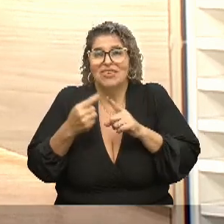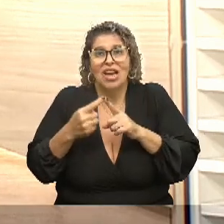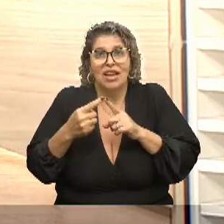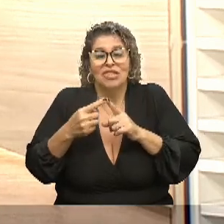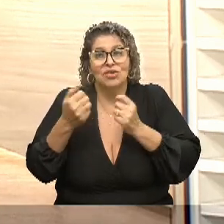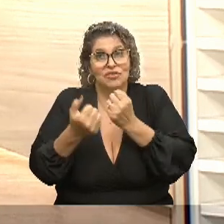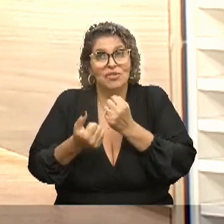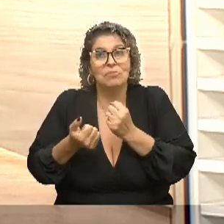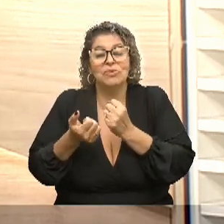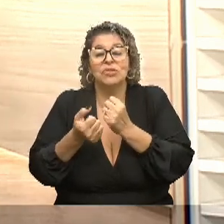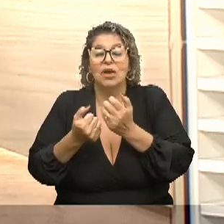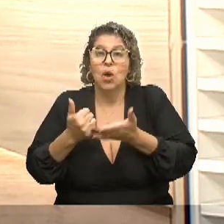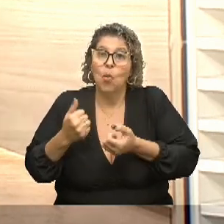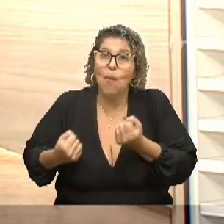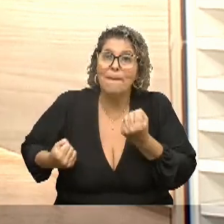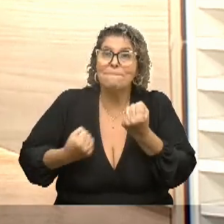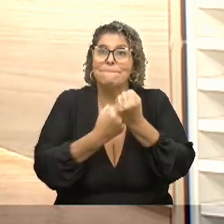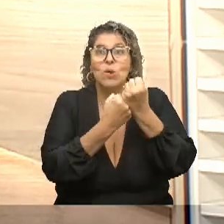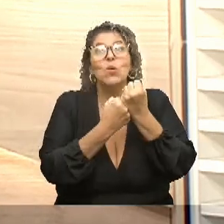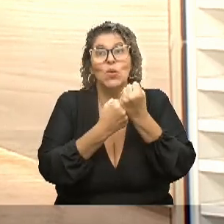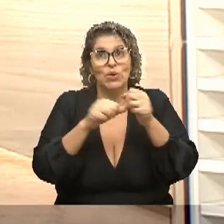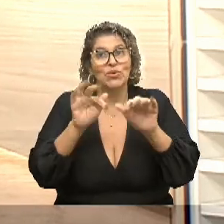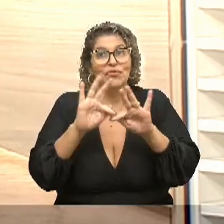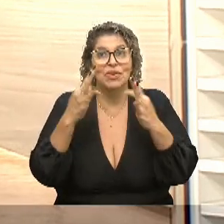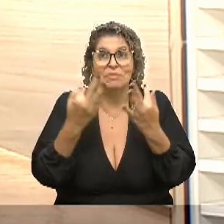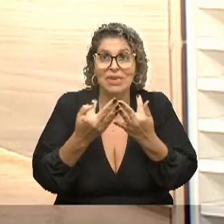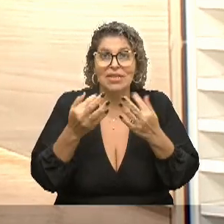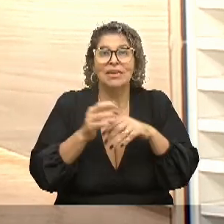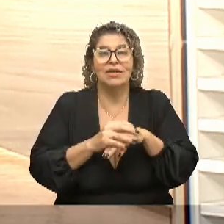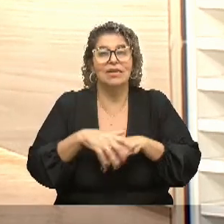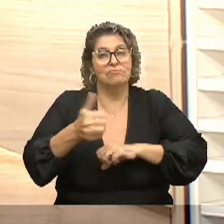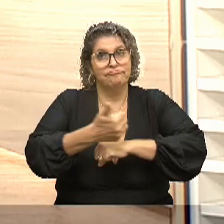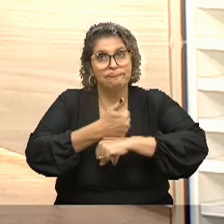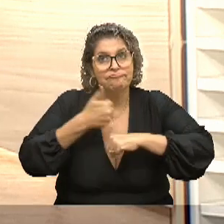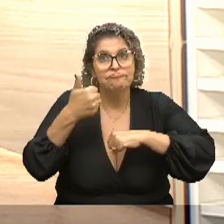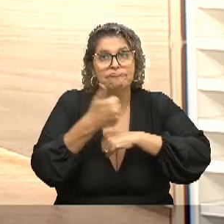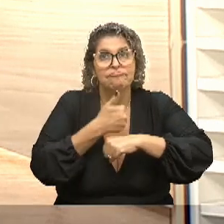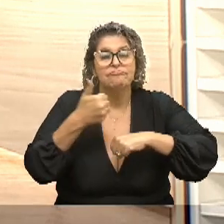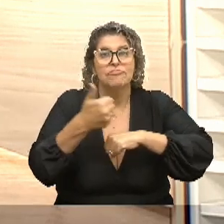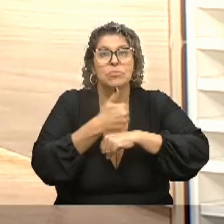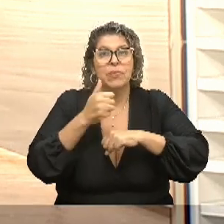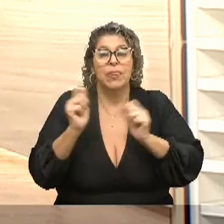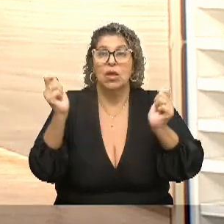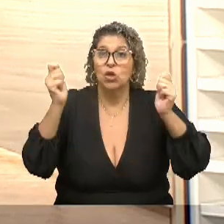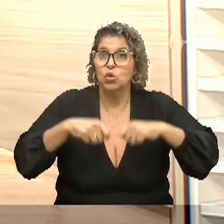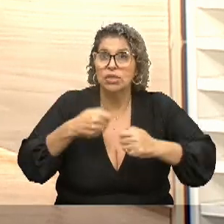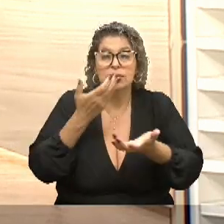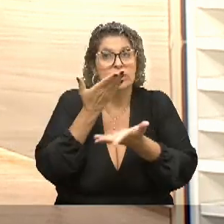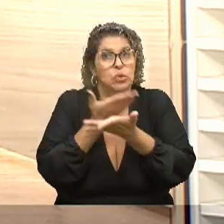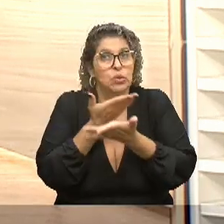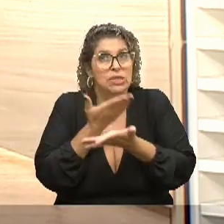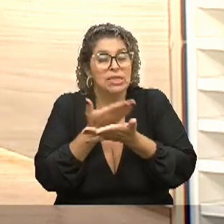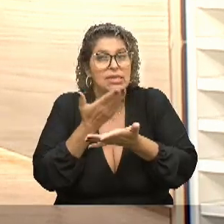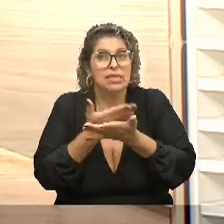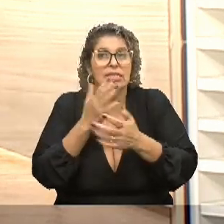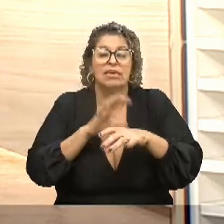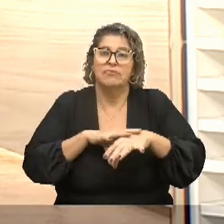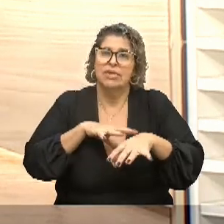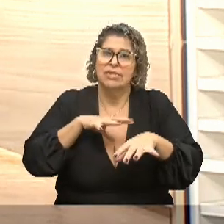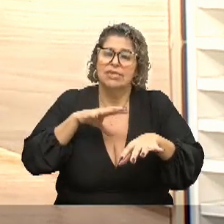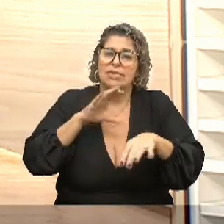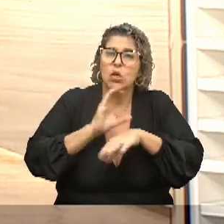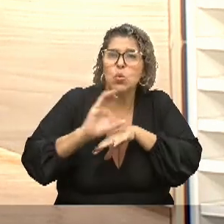familiar, né? Tanto a Luciana como eu somos profissionais. A gente conseguiu estudar, se especializar,